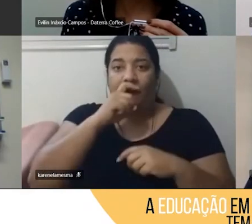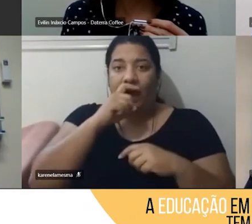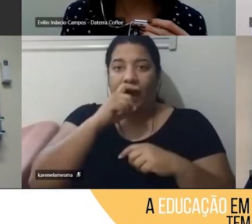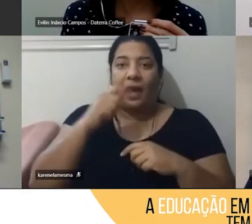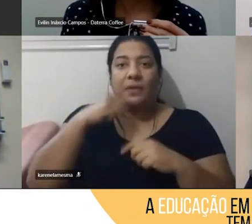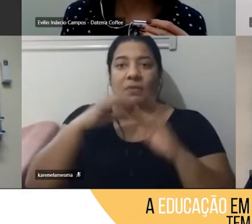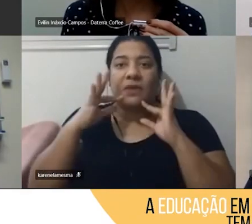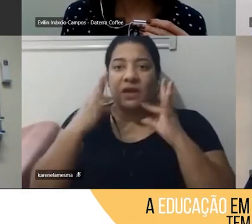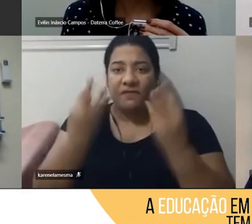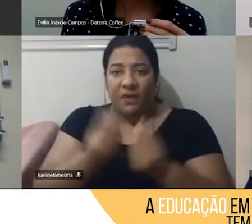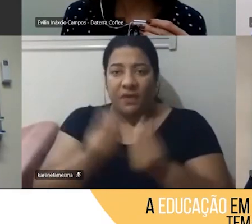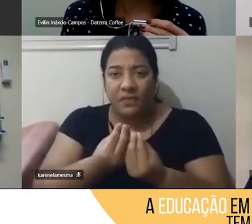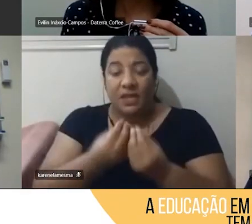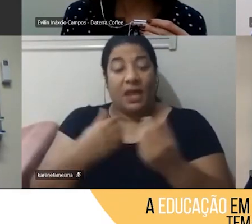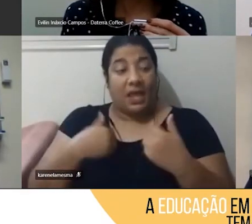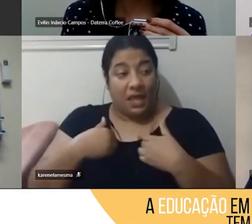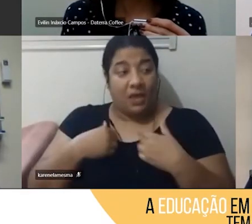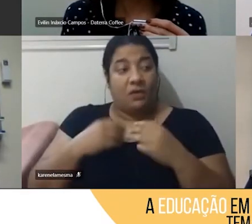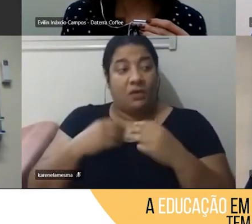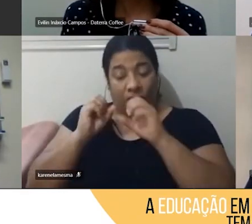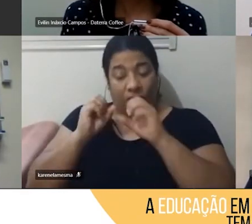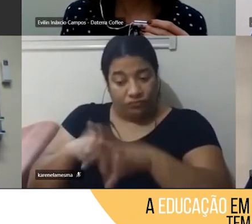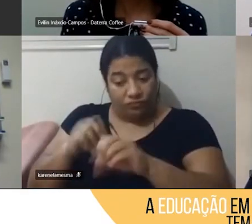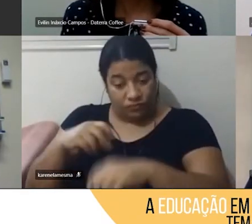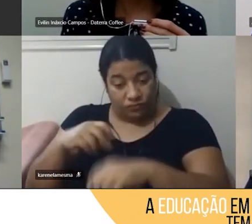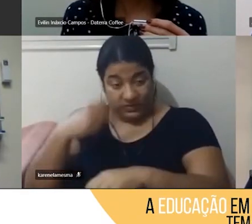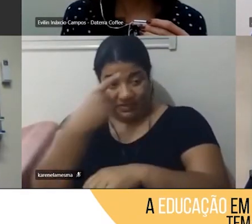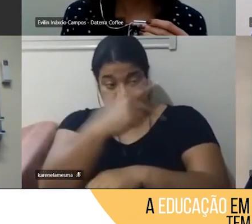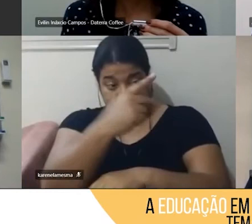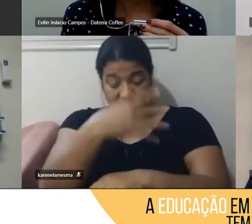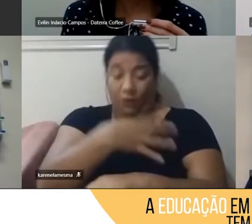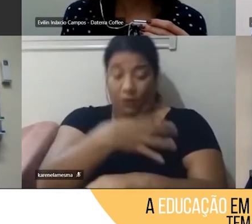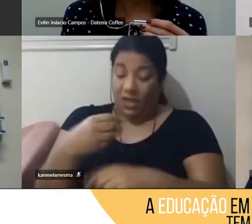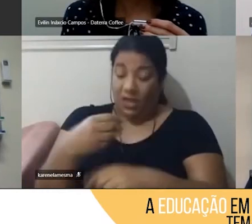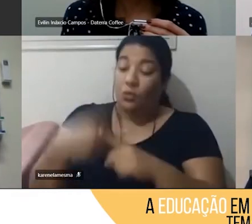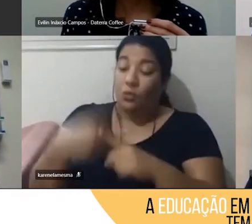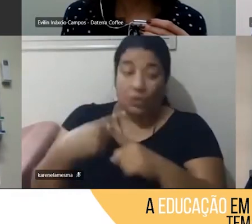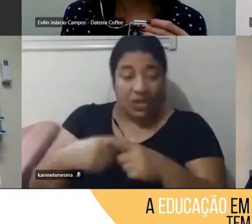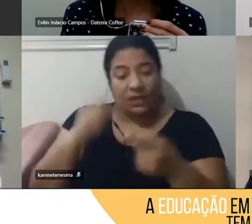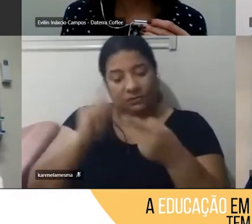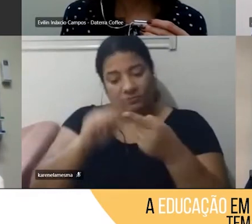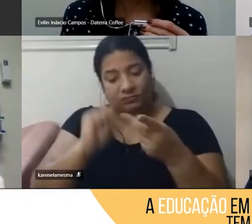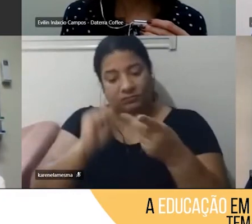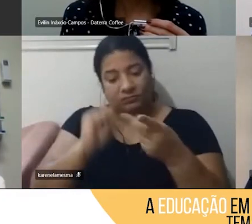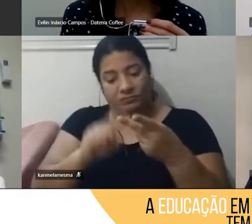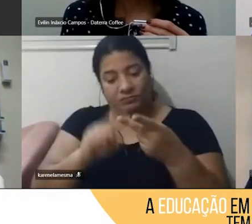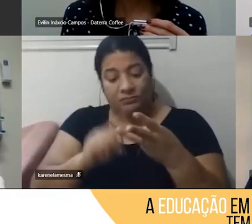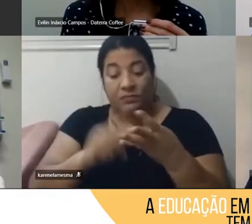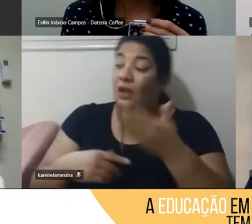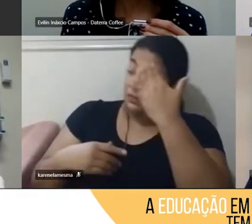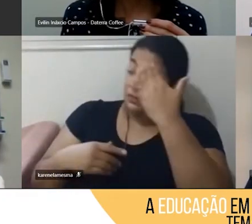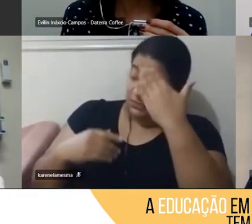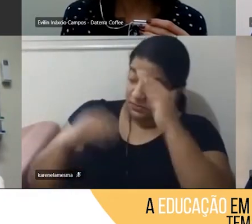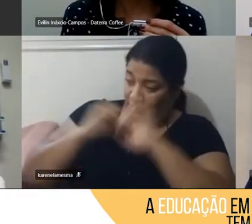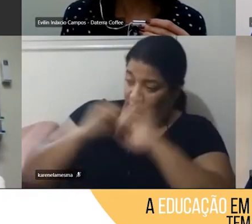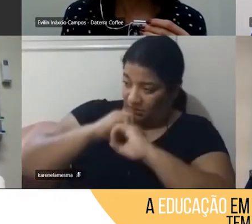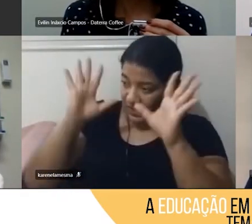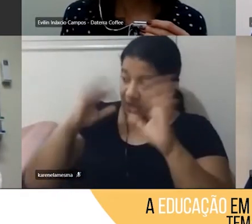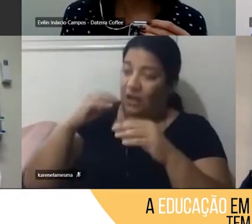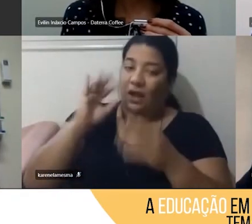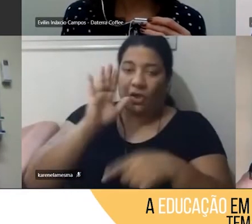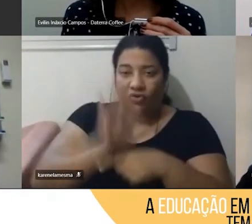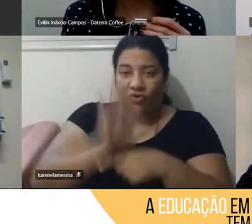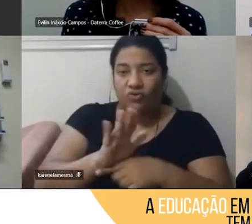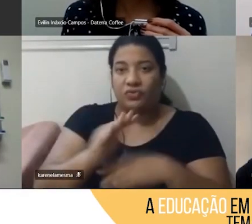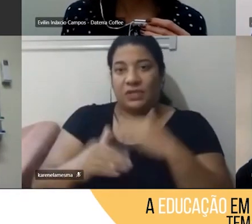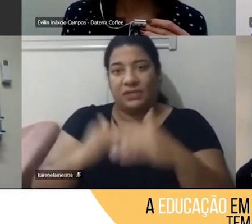e aí, a partir do momento que os pais compreendem, né, a relevância disso para o desenvolvimento dos filhos deles,